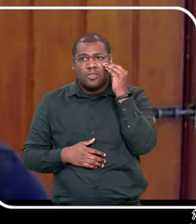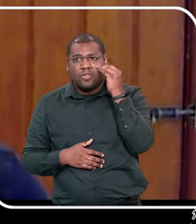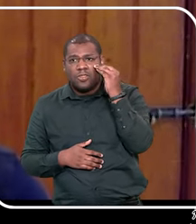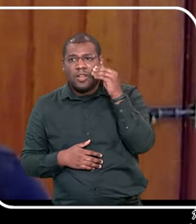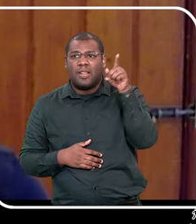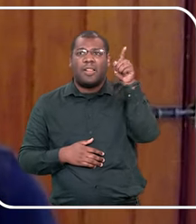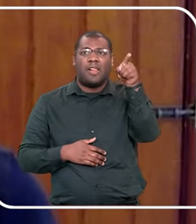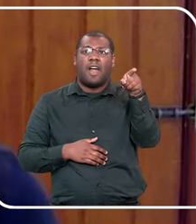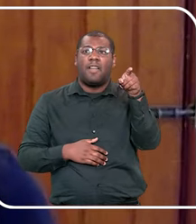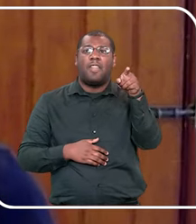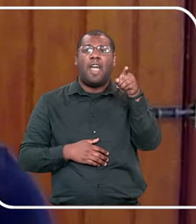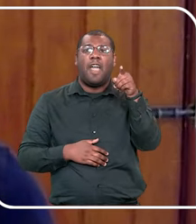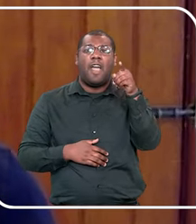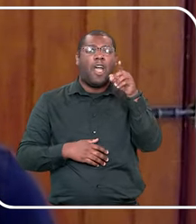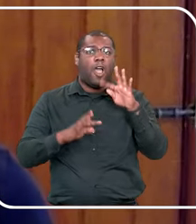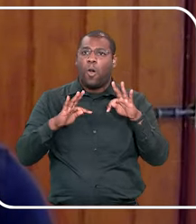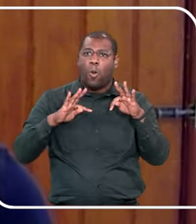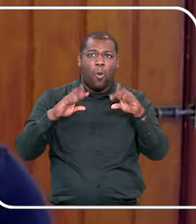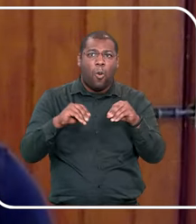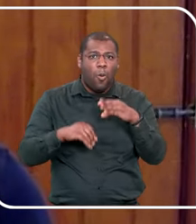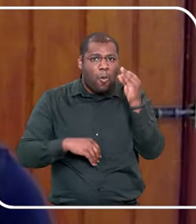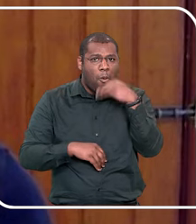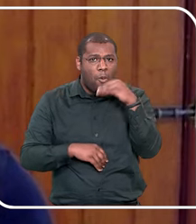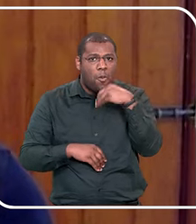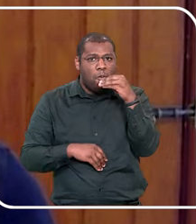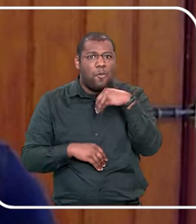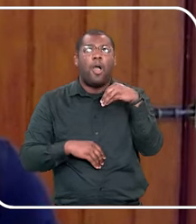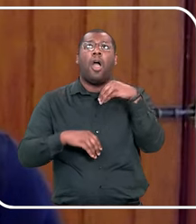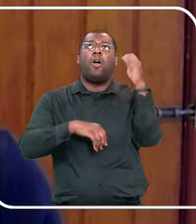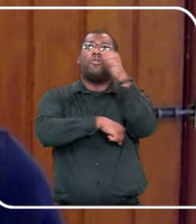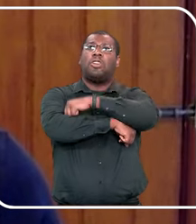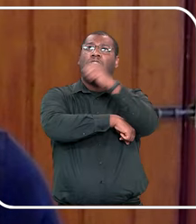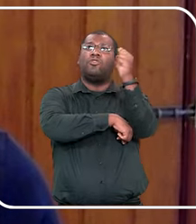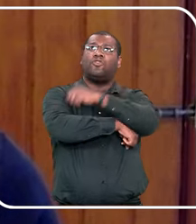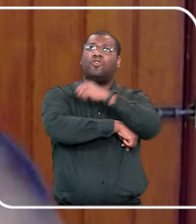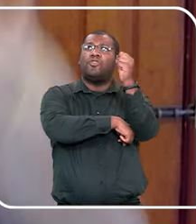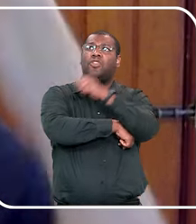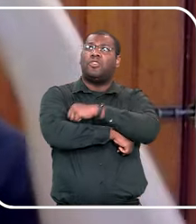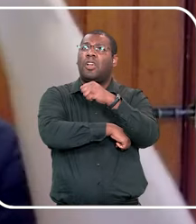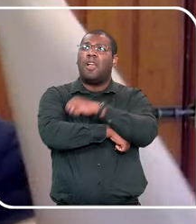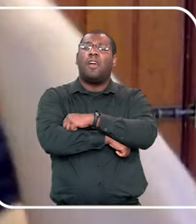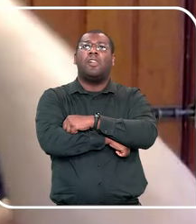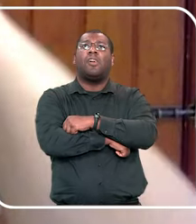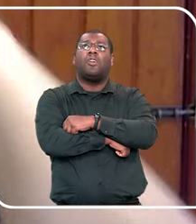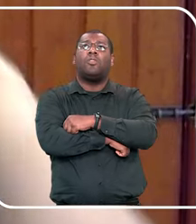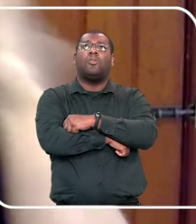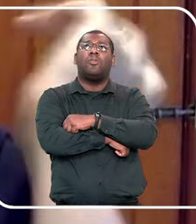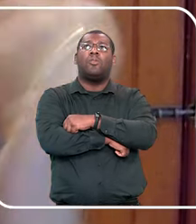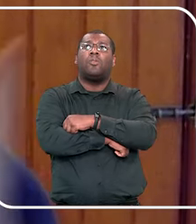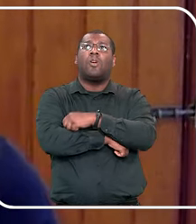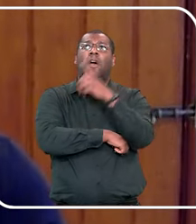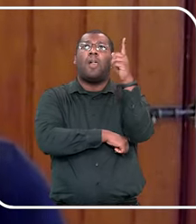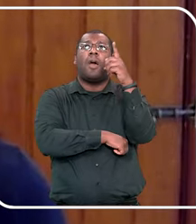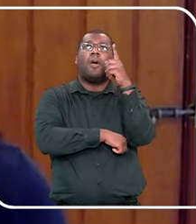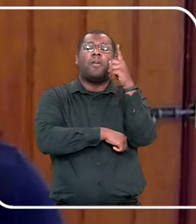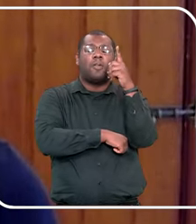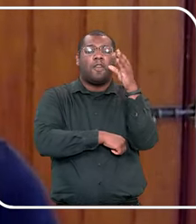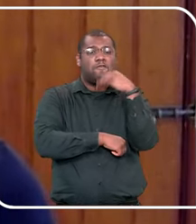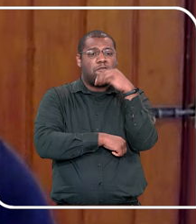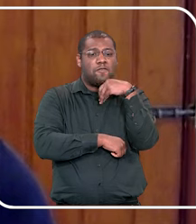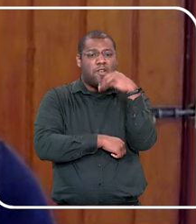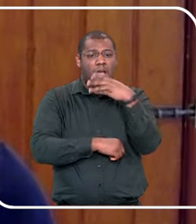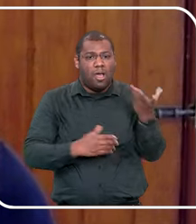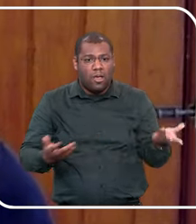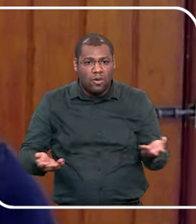seja, a rede de proteção estava frágil, não estava funcional. Eu chamo atenção pra isso, porque as informações